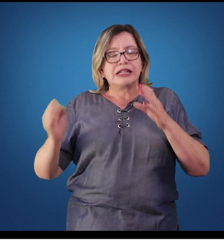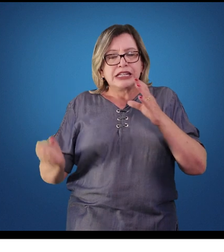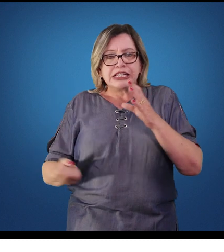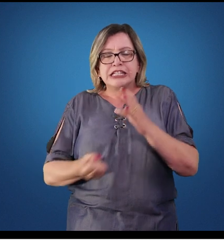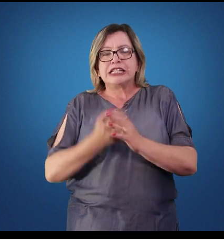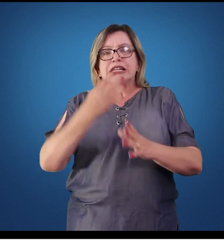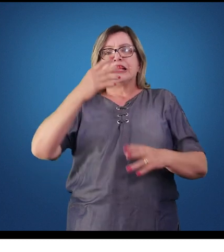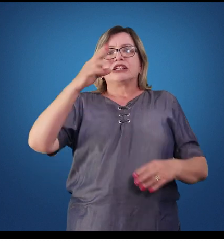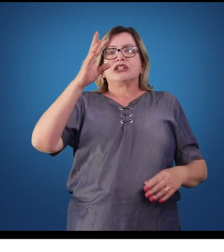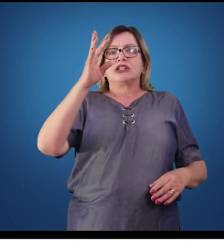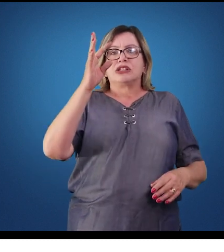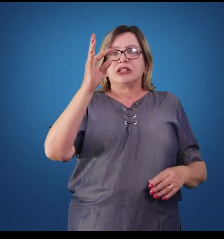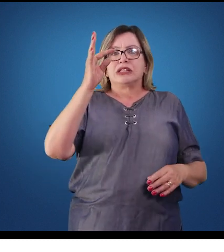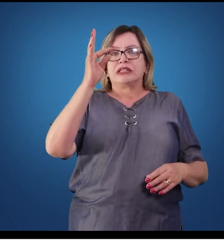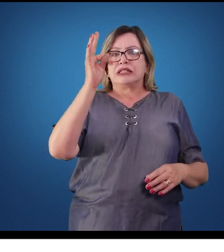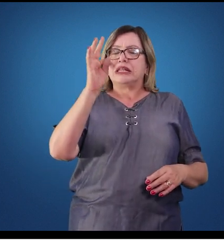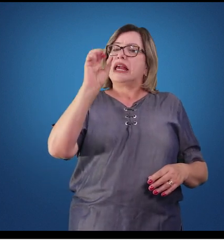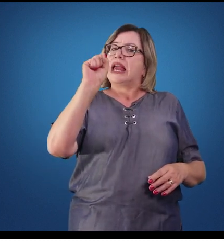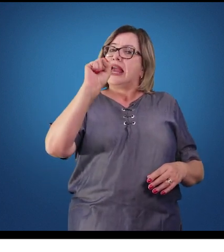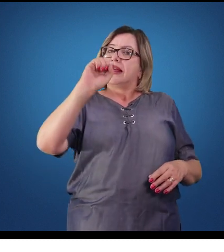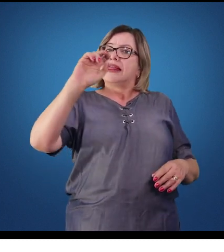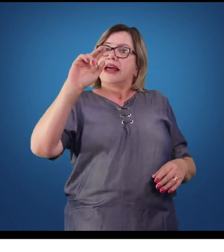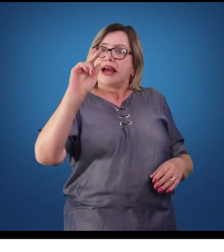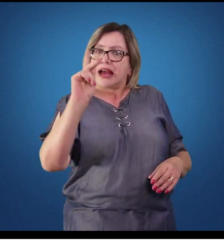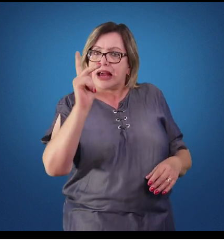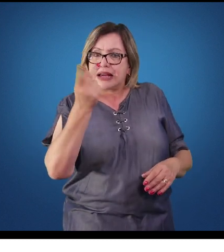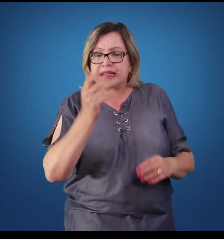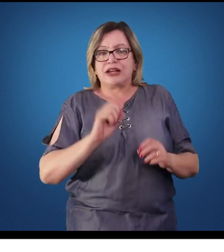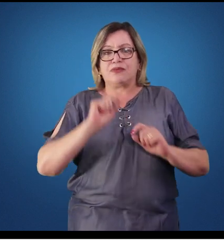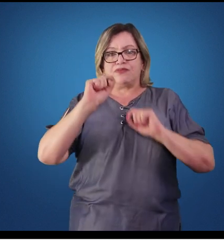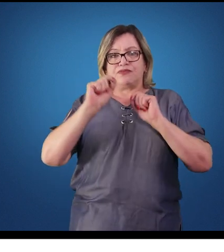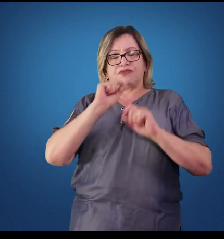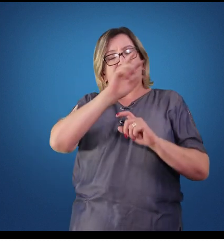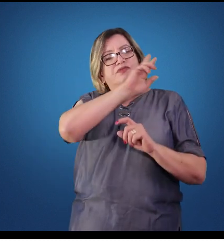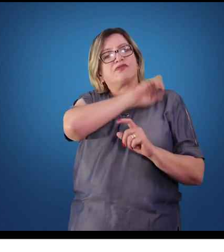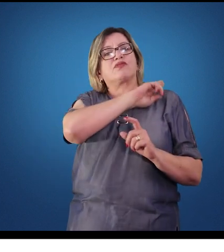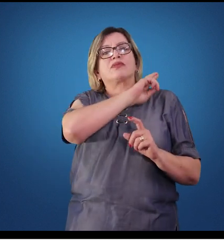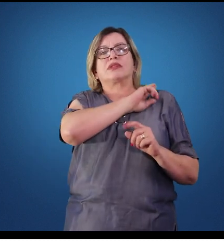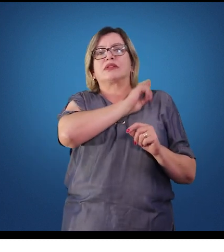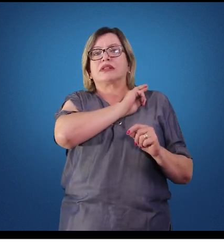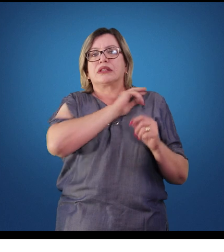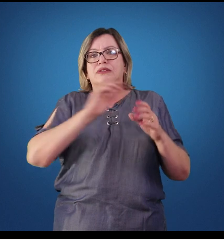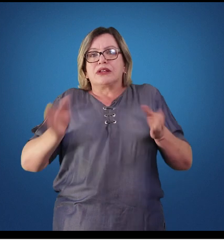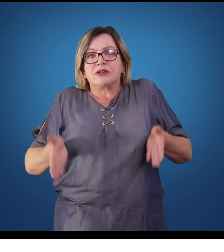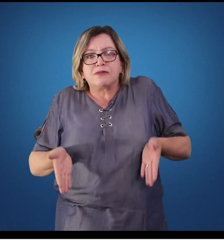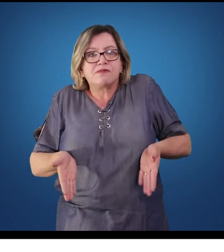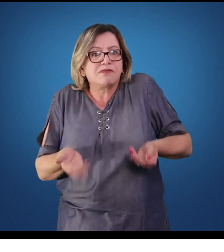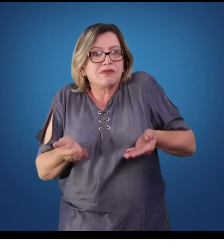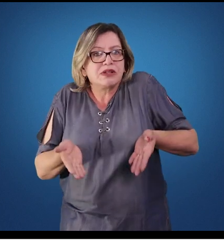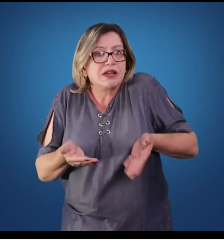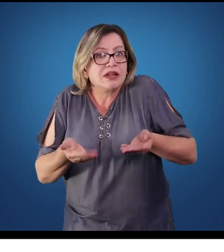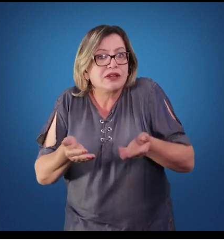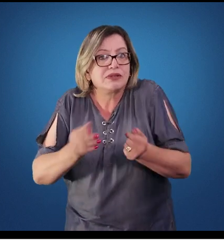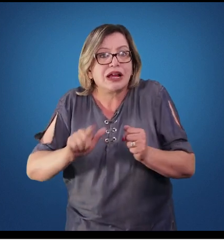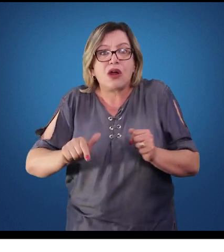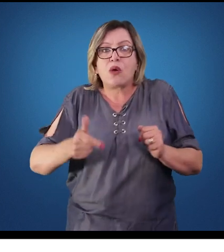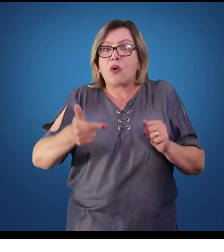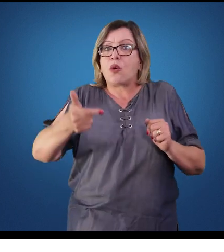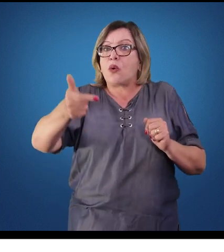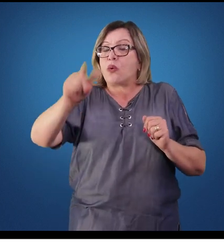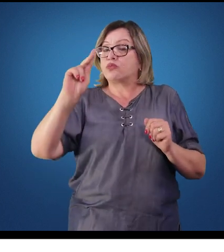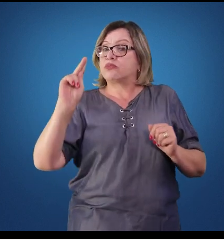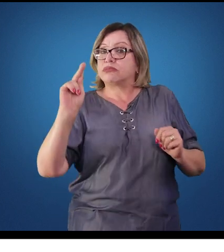estimulante, conhecido como TSH. A principal função desse hormônio seria estimular a produção de outros